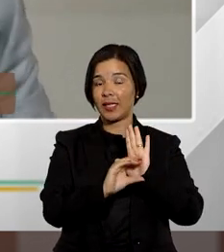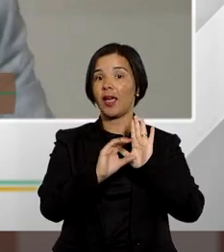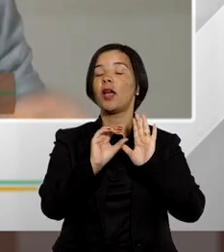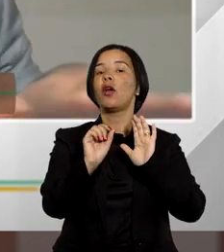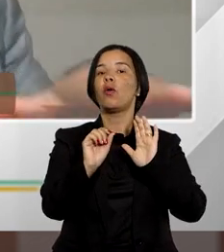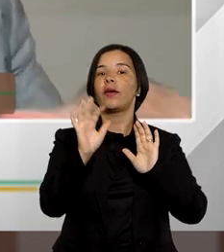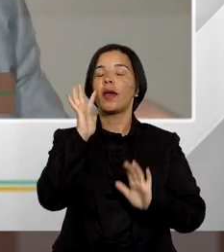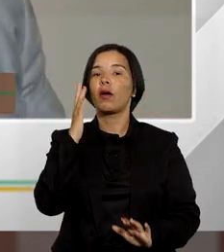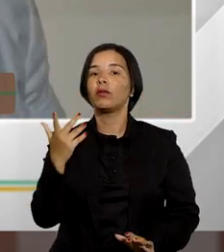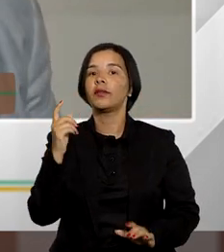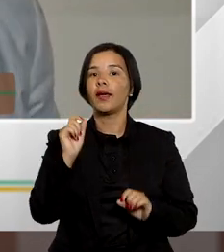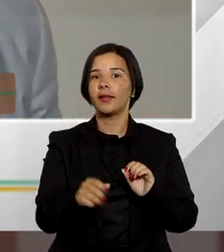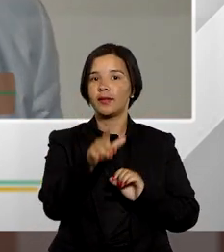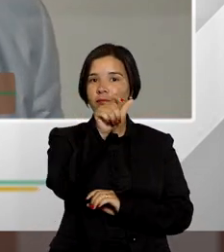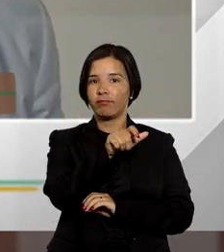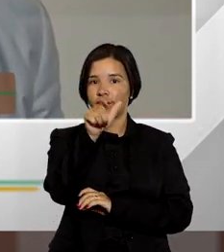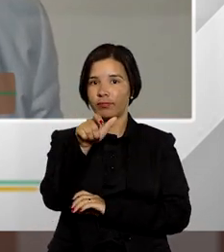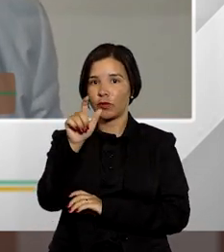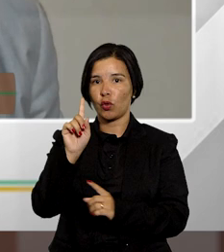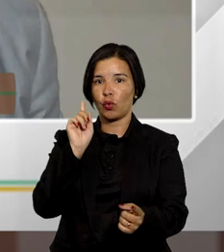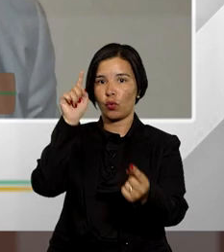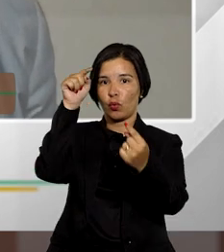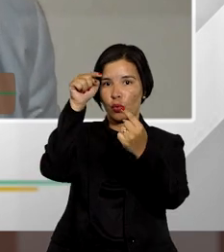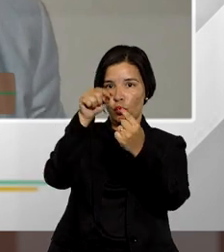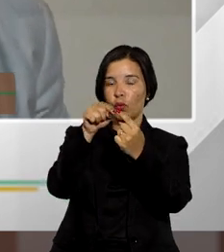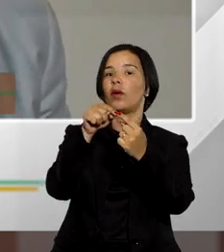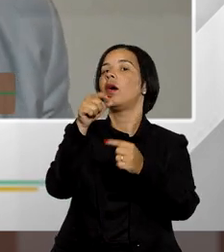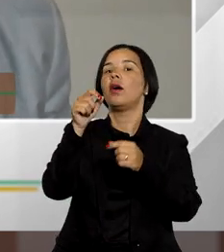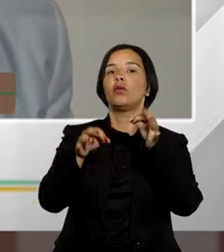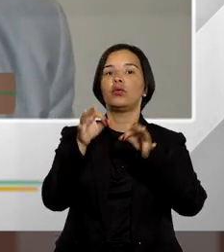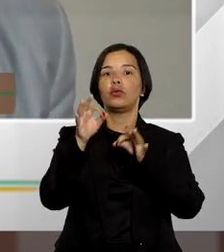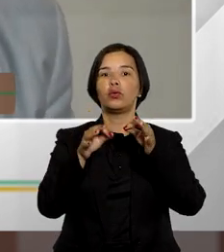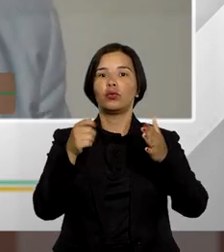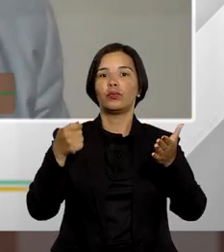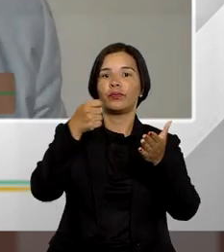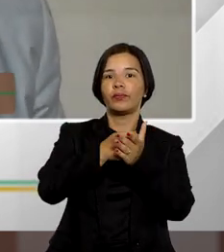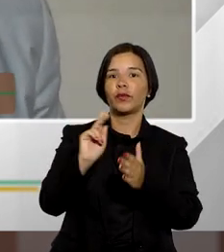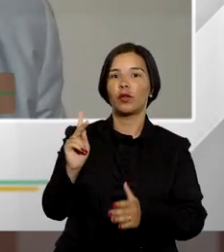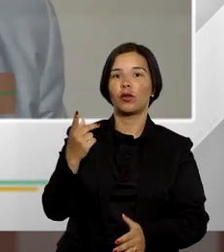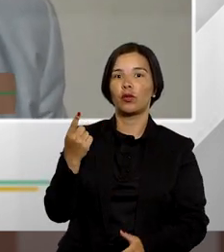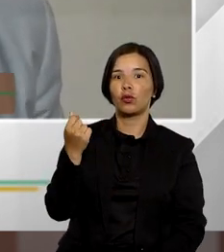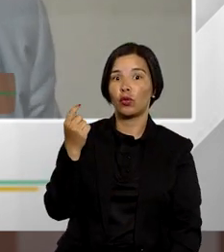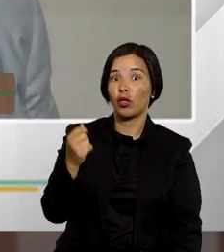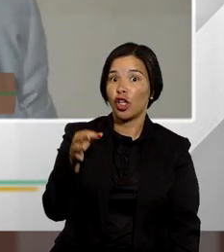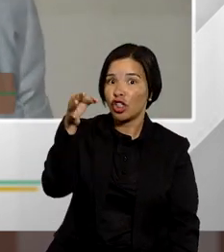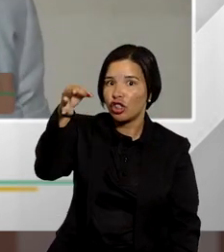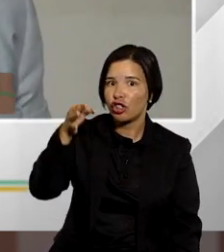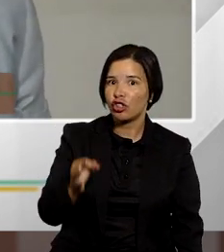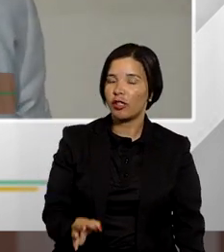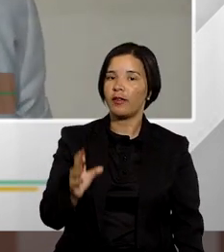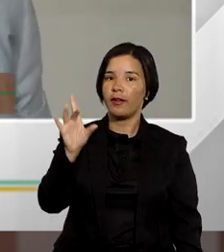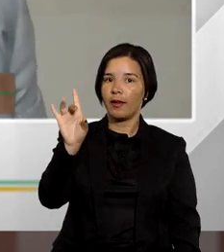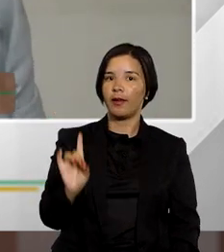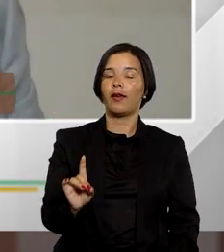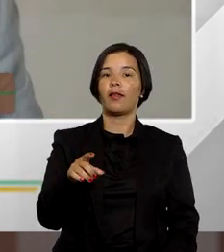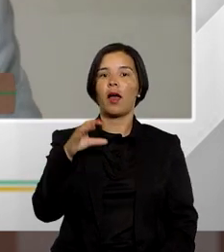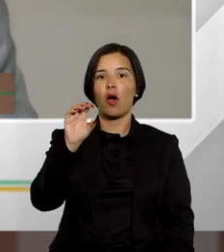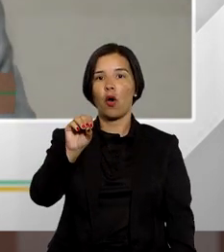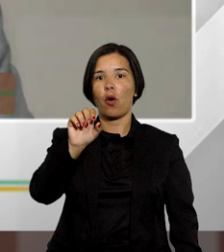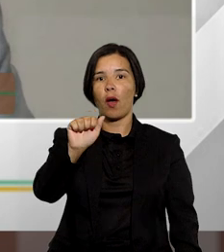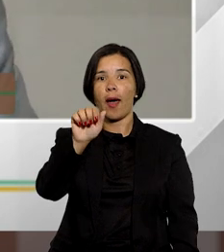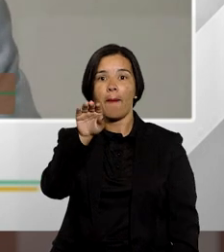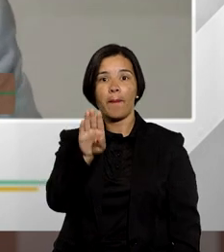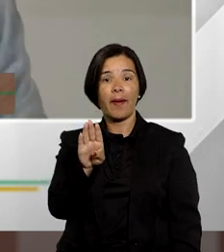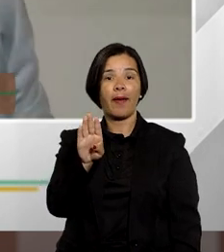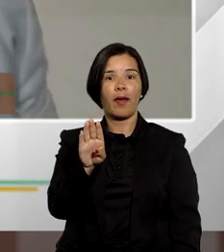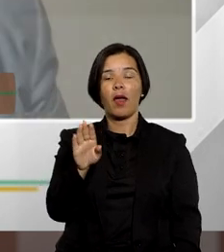veio dizer que aqueles critérios objetivos visam remunerar de forma digna de forma idêntica a advocacia